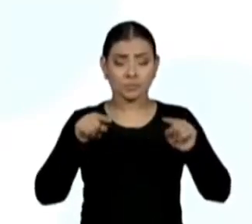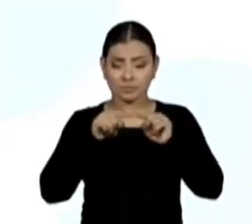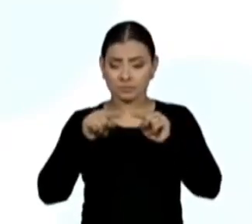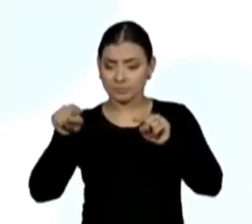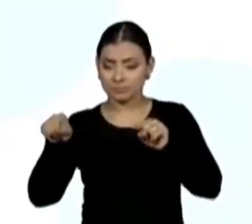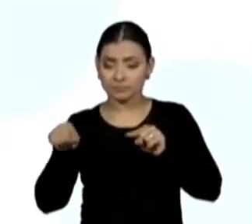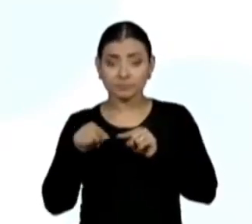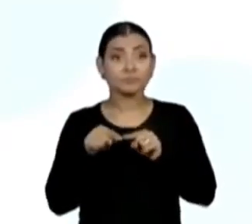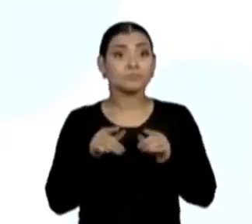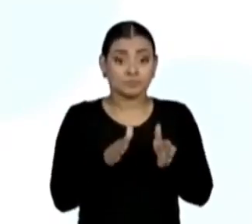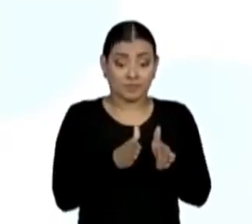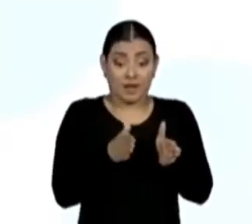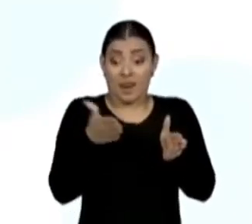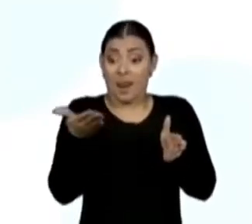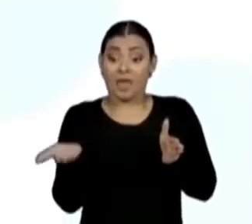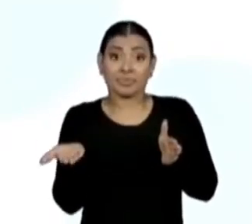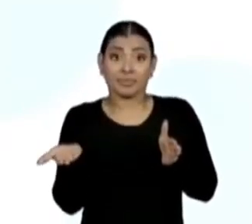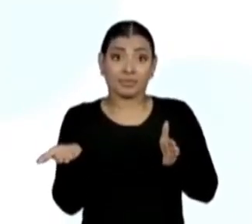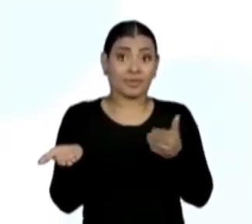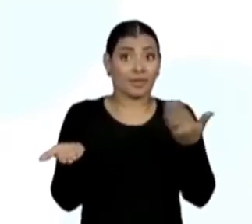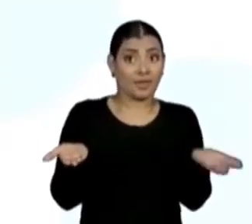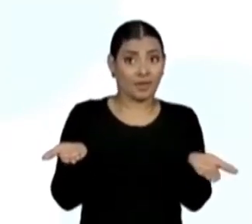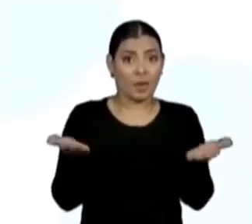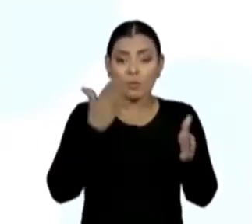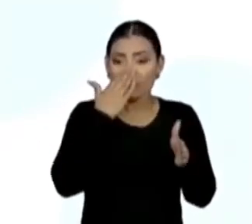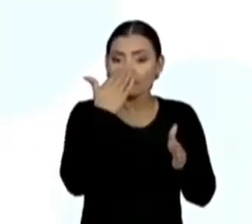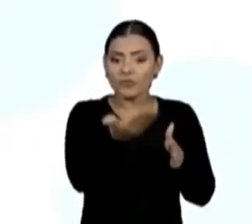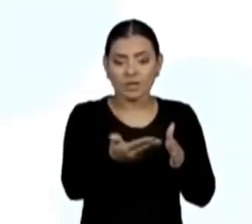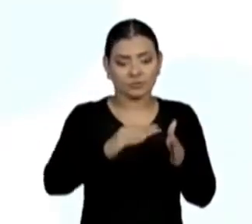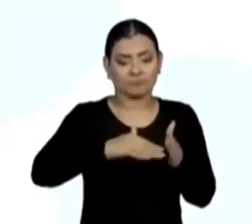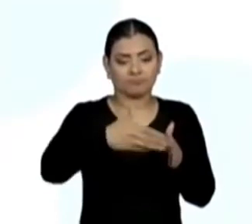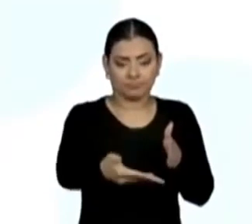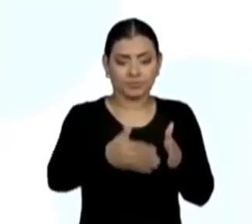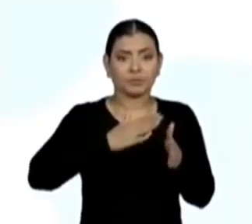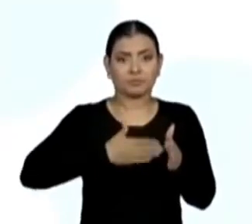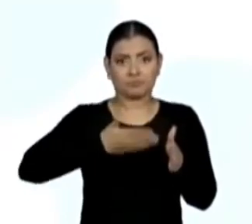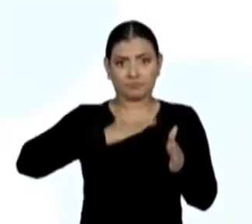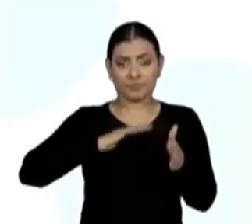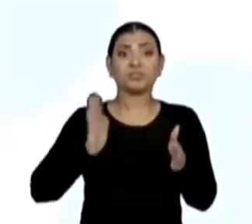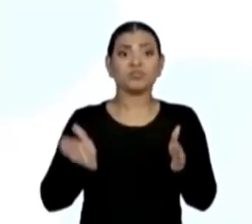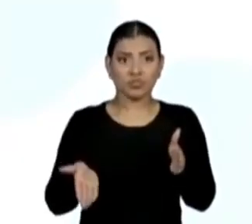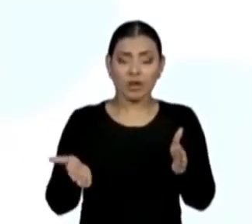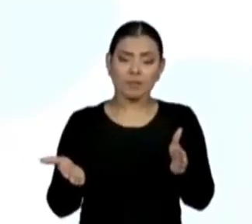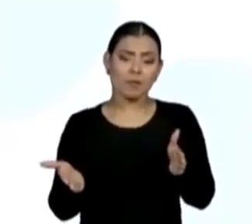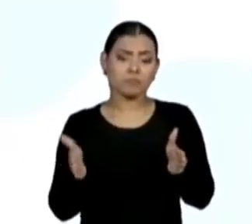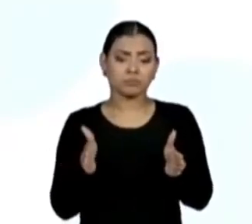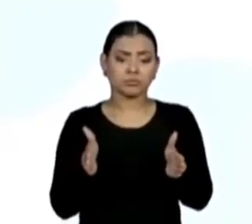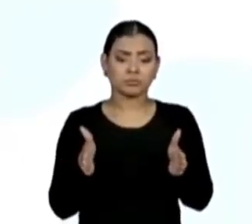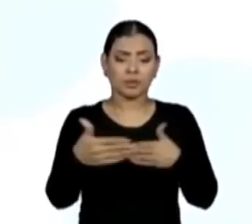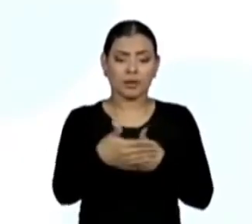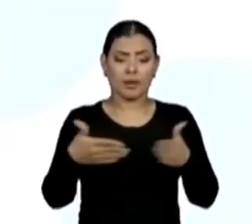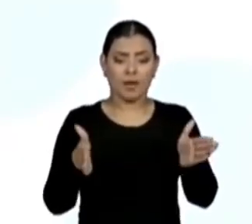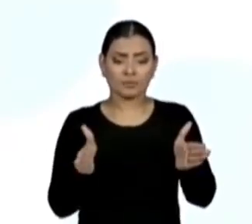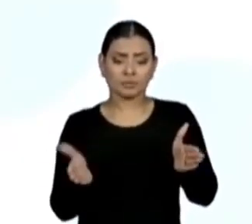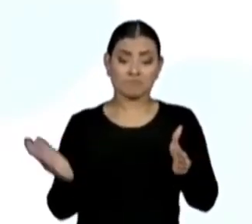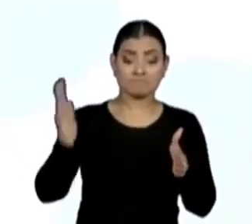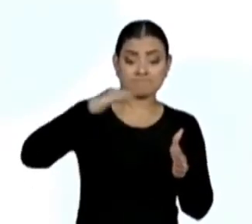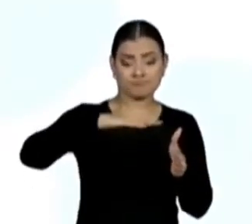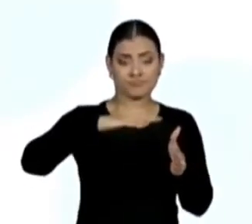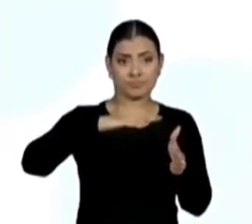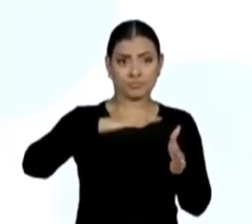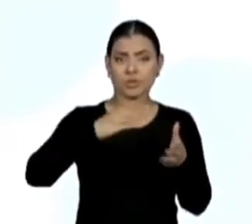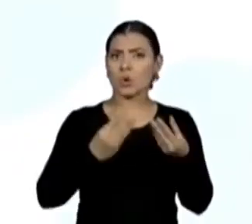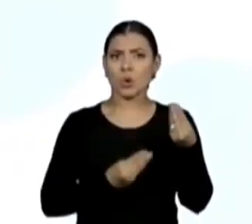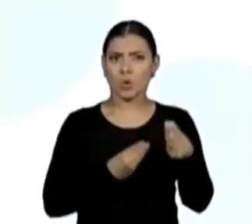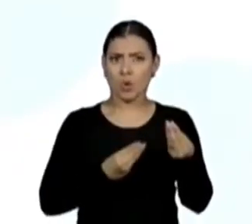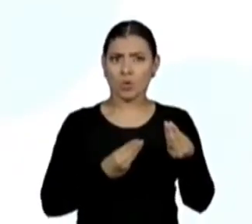um quadrado de maneira que a minha caixa feche. Então, estou desenhando aí, estou chamando